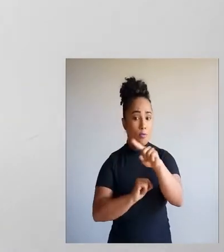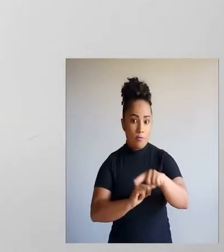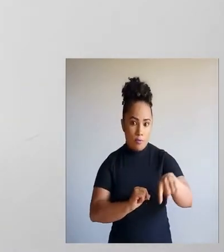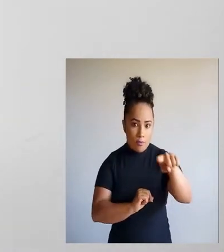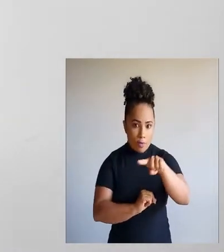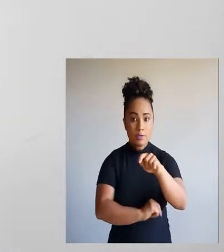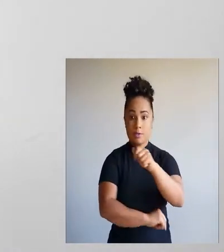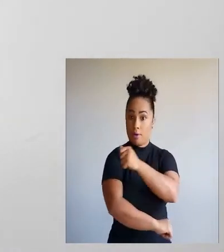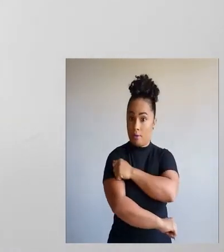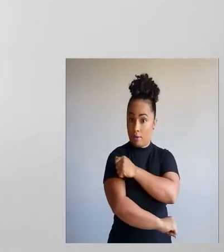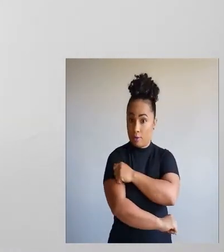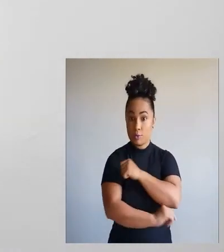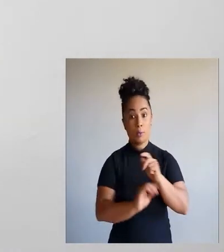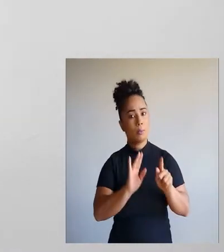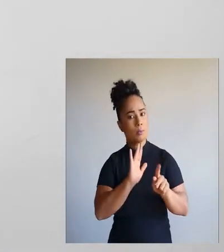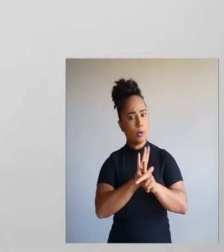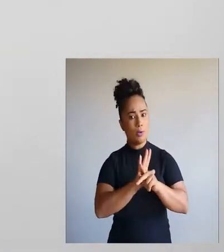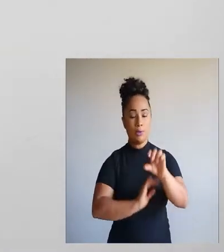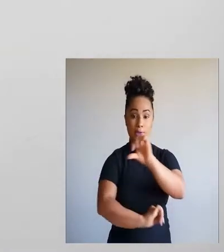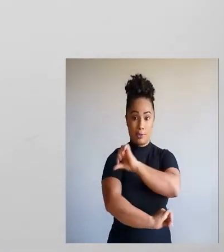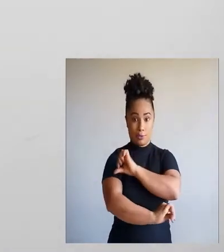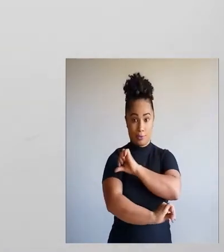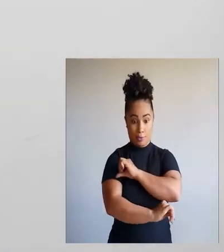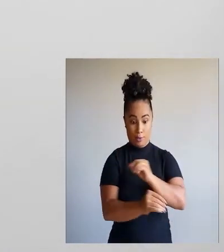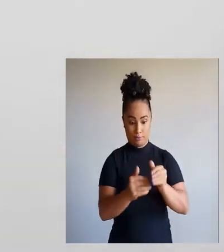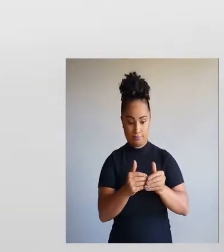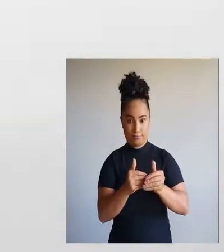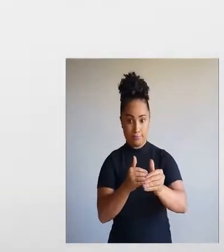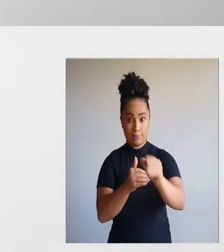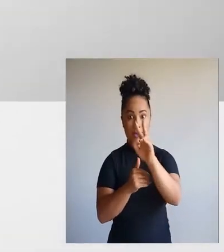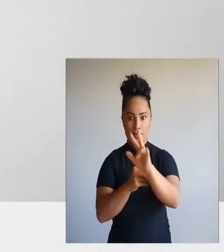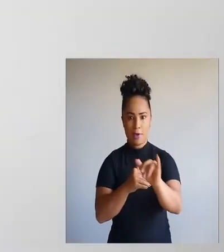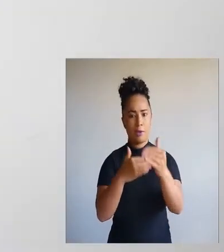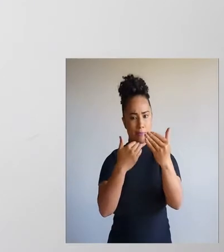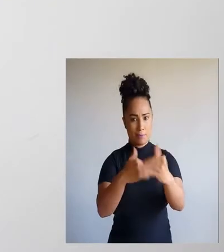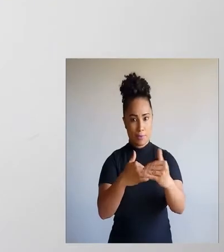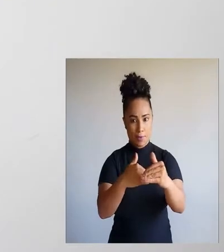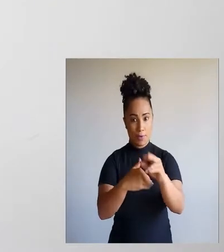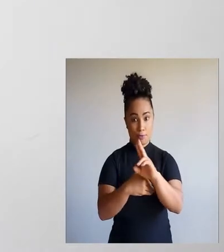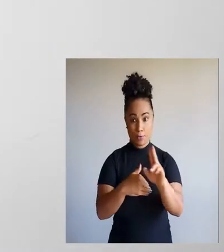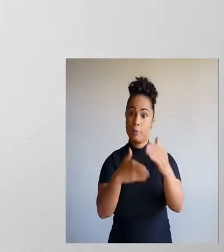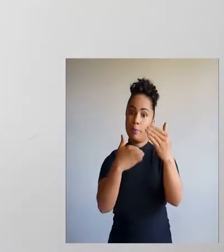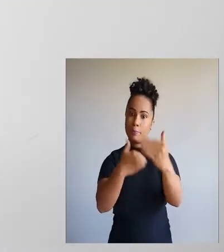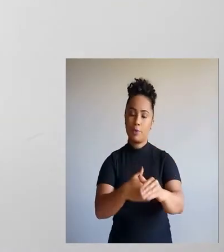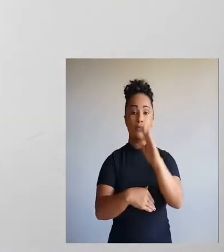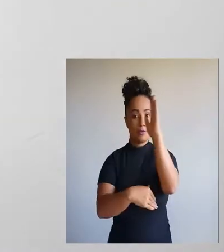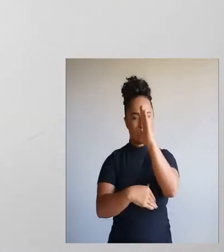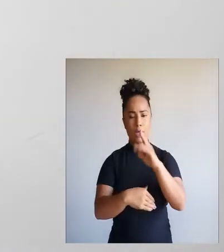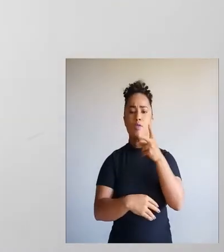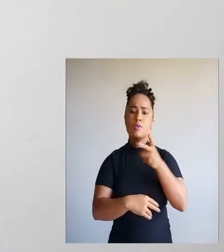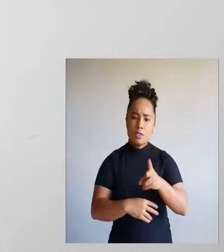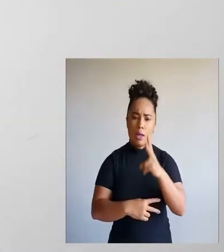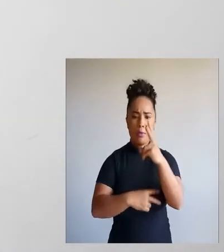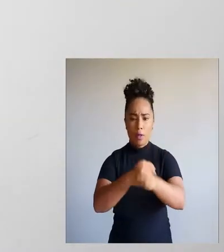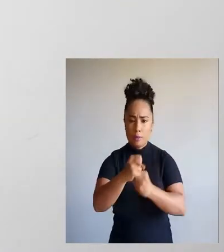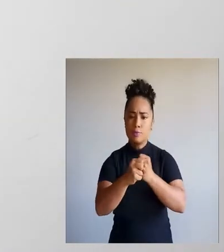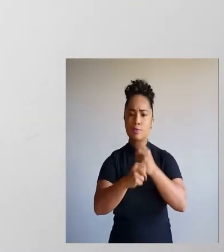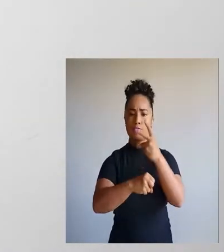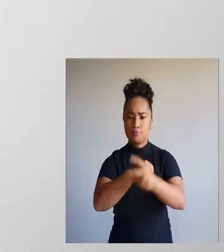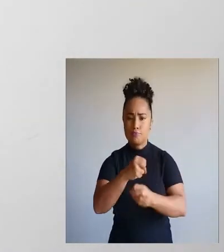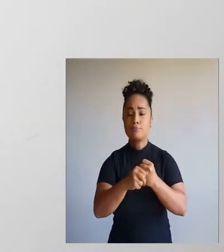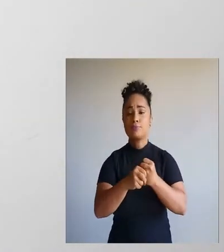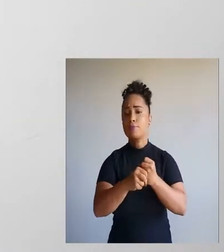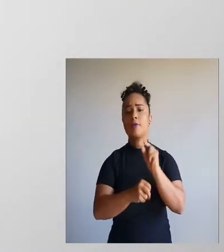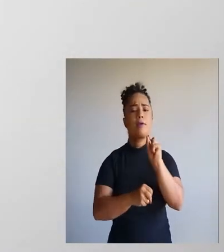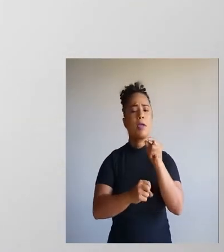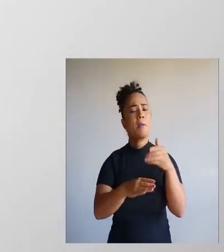aluno e aluna do nono ano, que irá fazer a prova Brasil. Aquela avaliação realizada a cada dois anos e